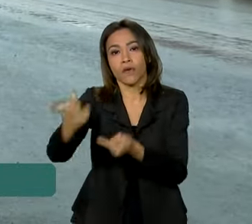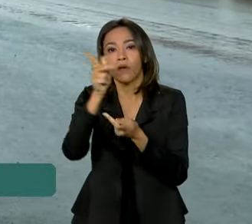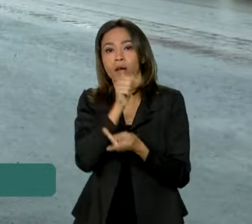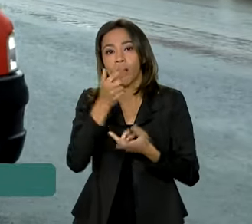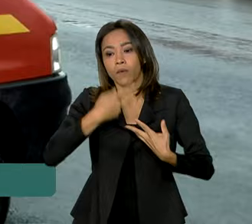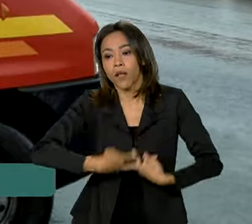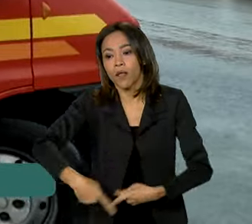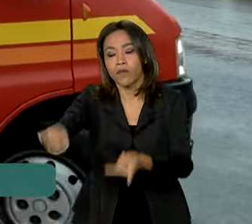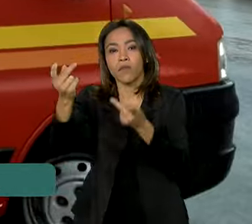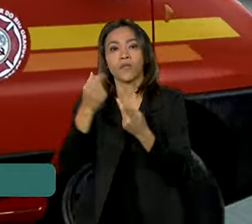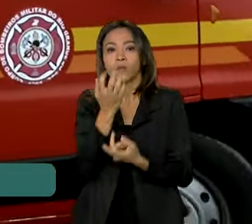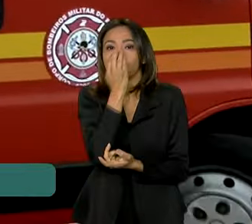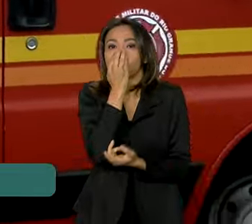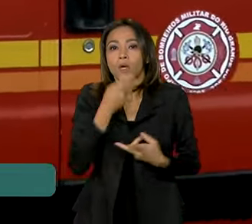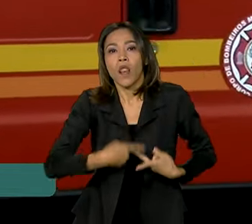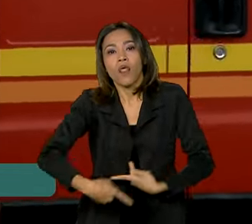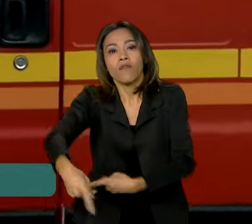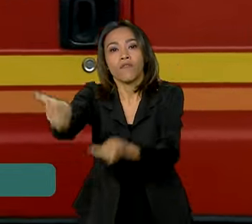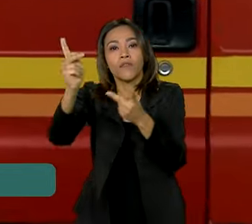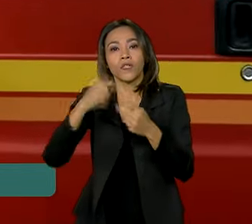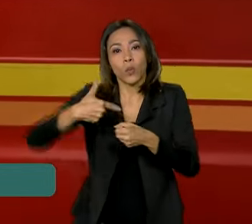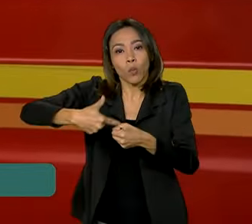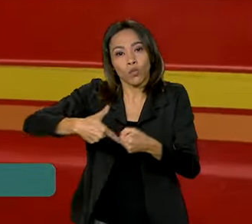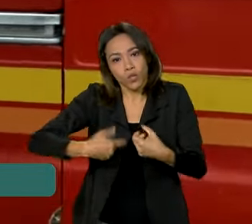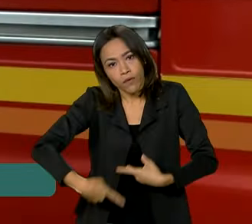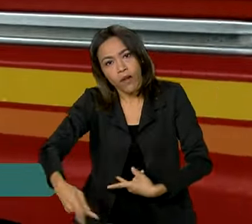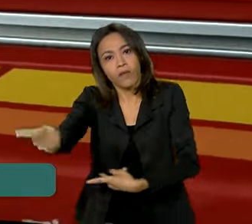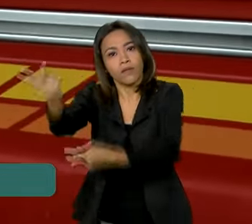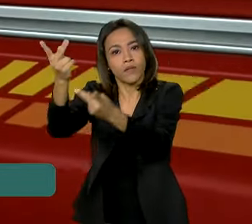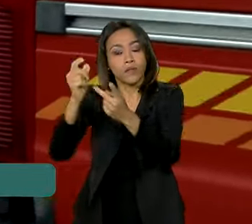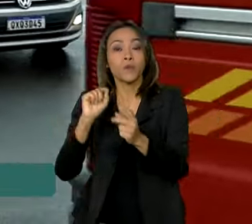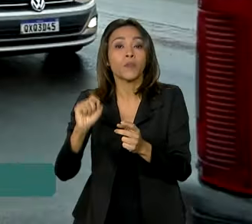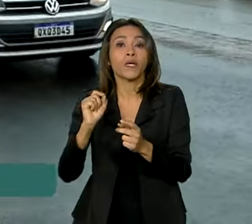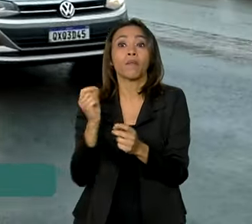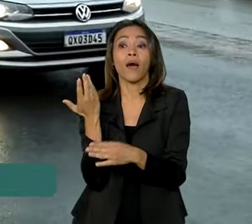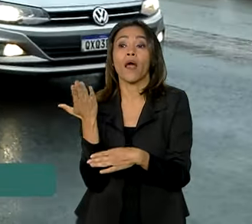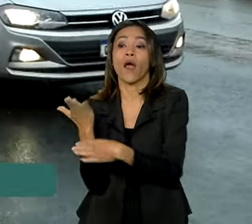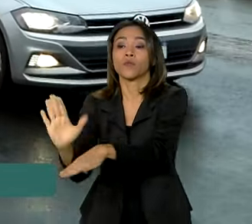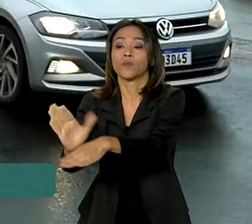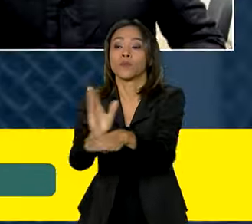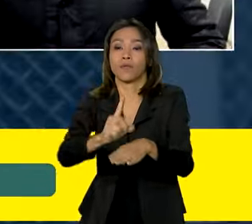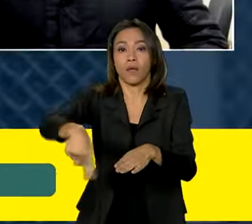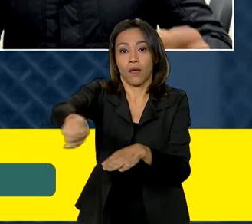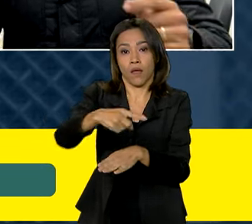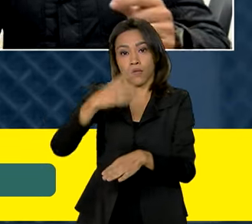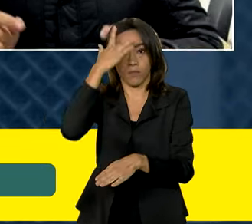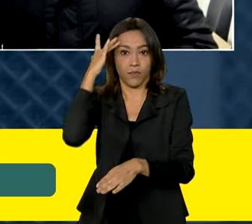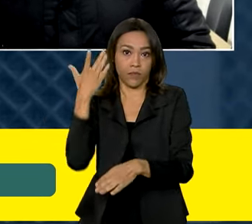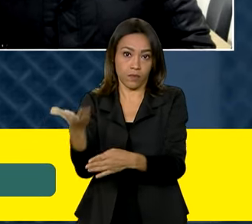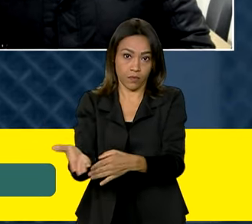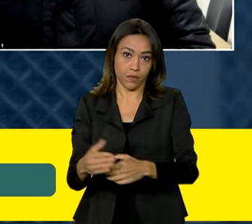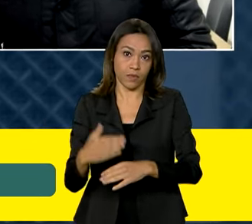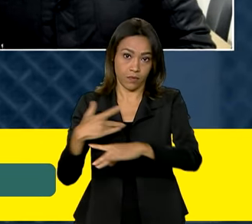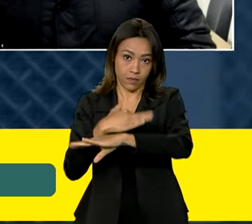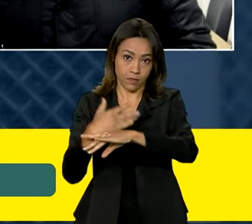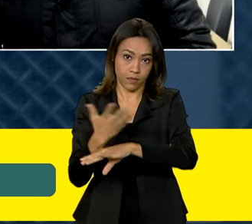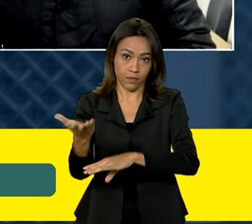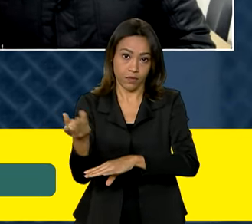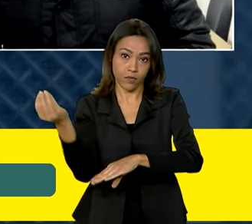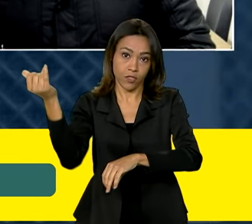comida, oxigênio e combustível necessários ao atendimento da população. Nós resolvemos,